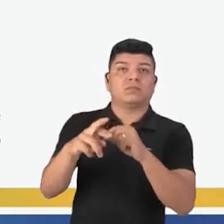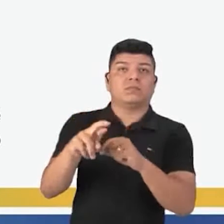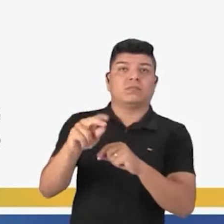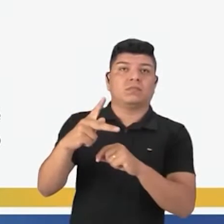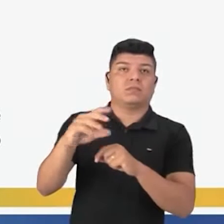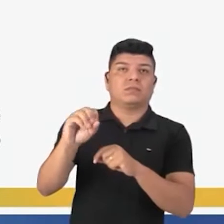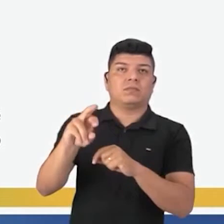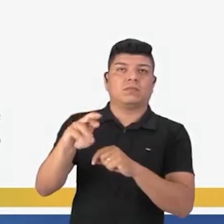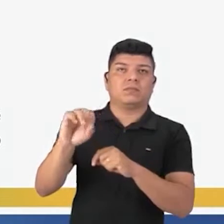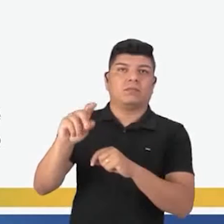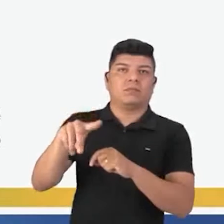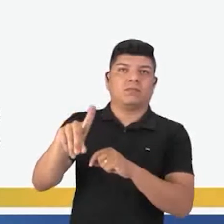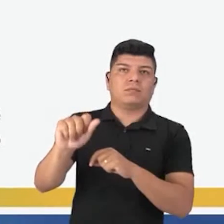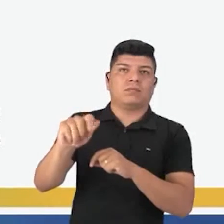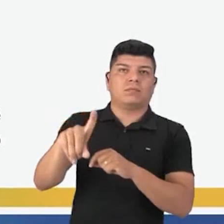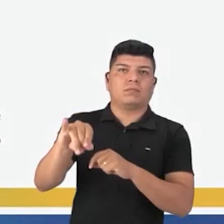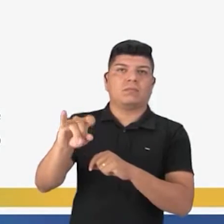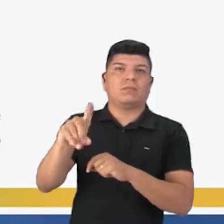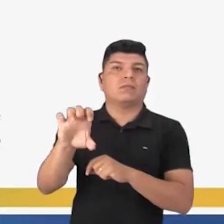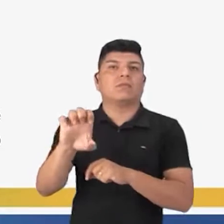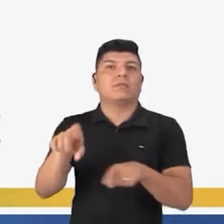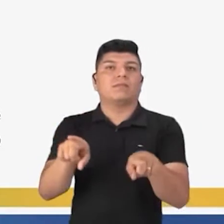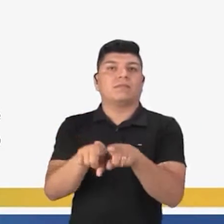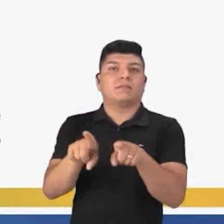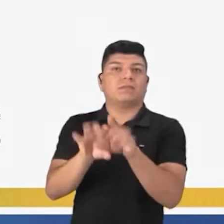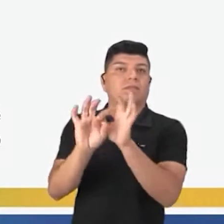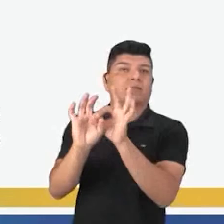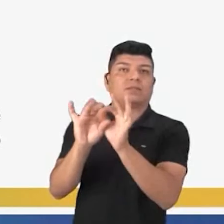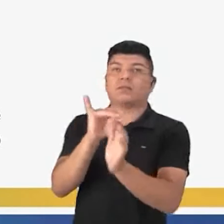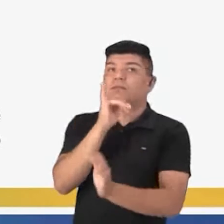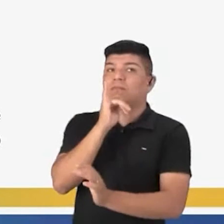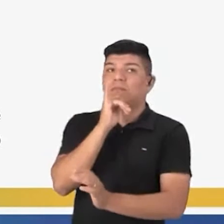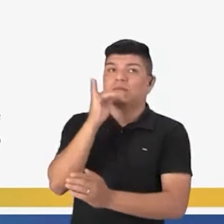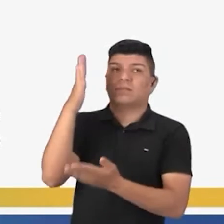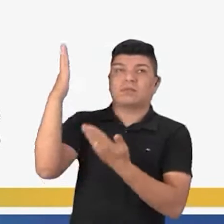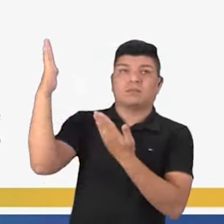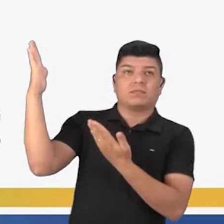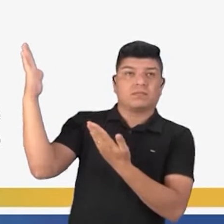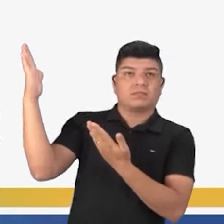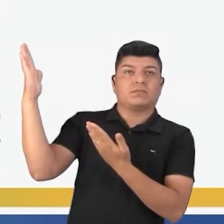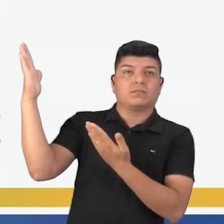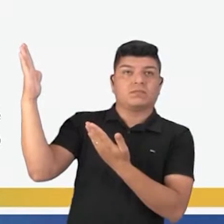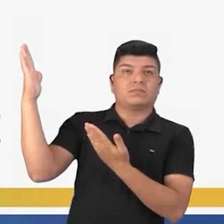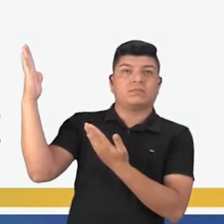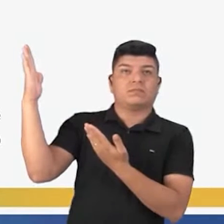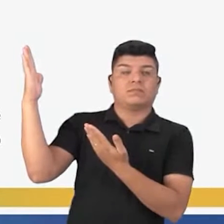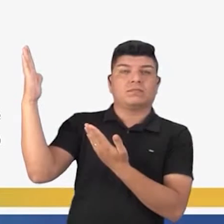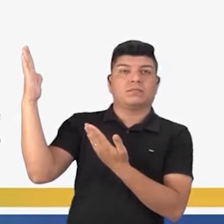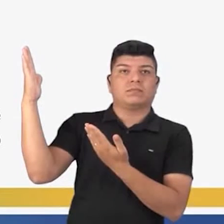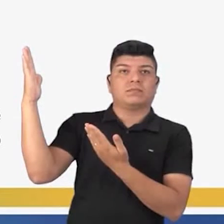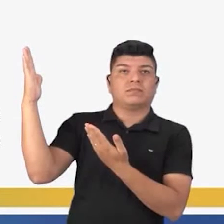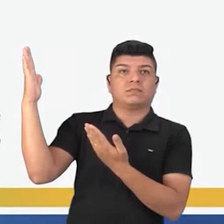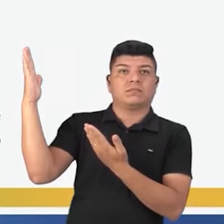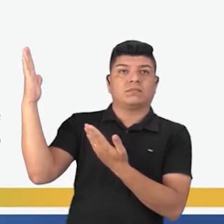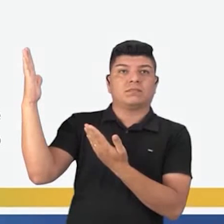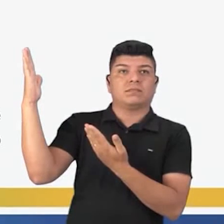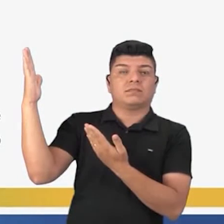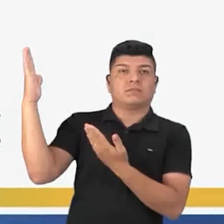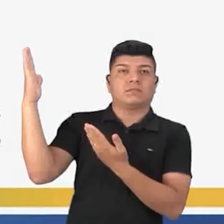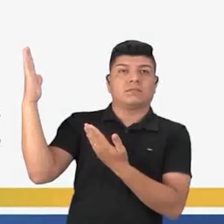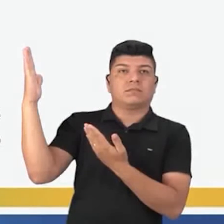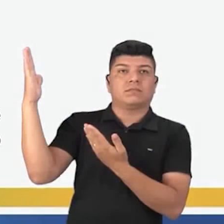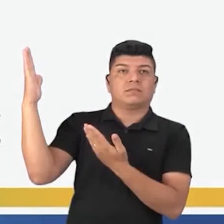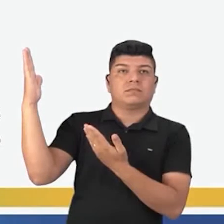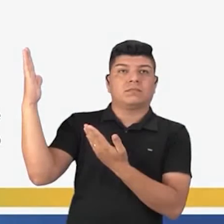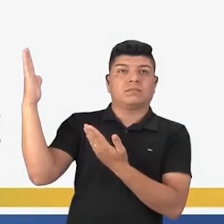proporcionalidade entre os elementos interligados. Exemplo. À medida que. À proporção